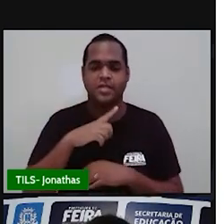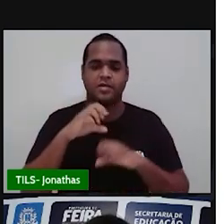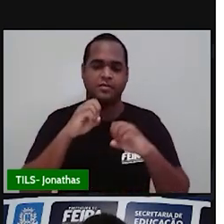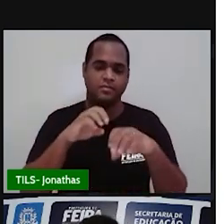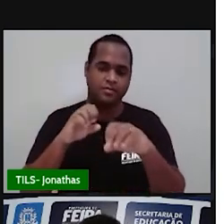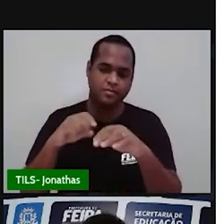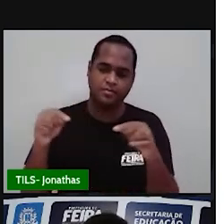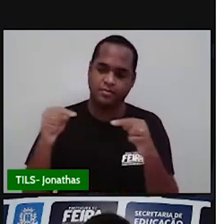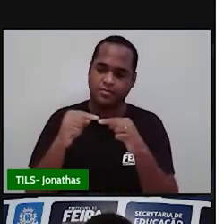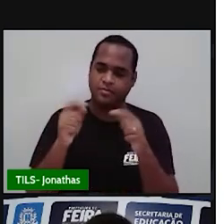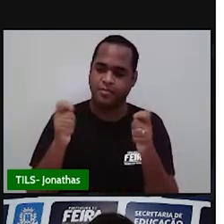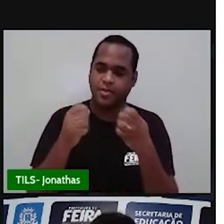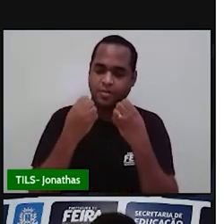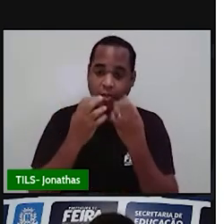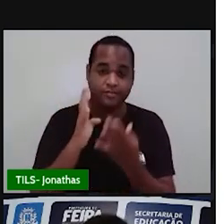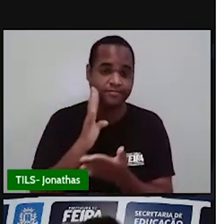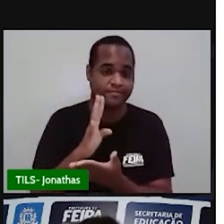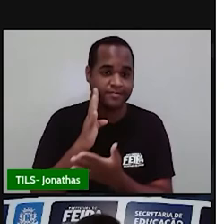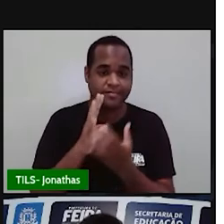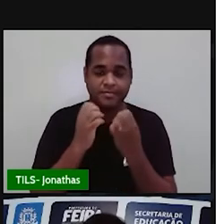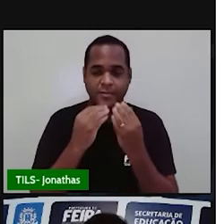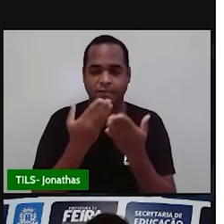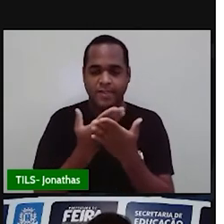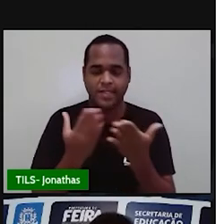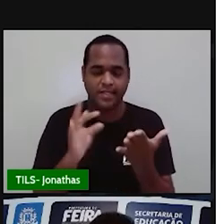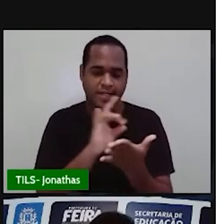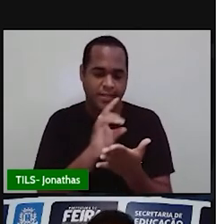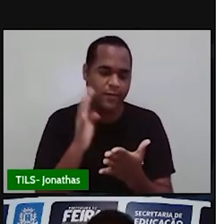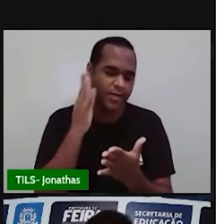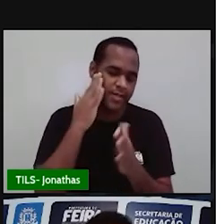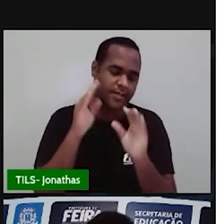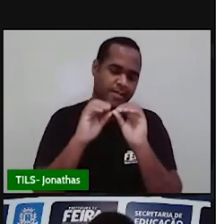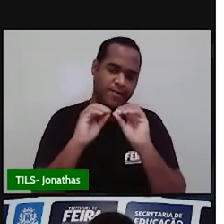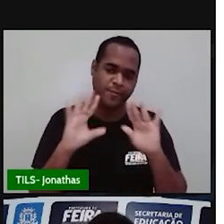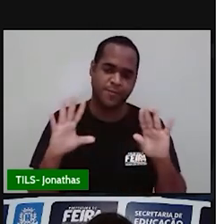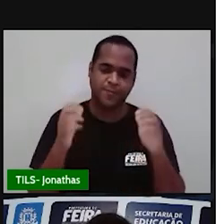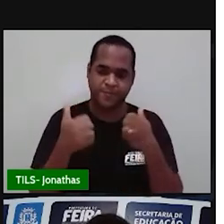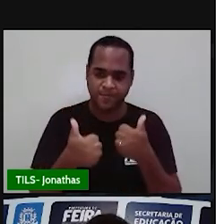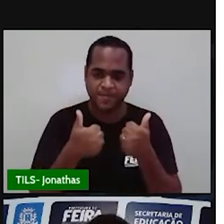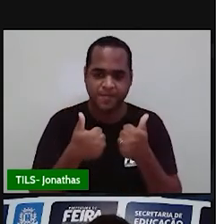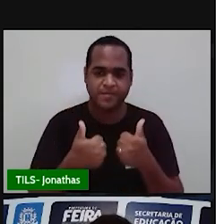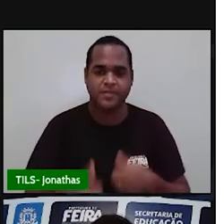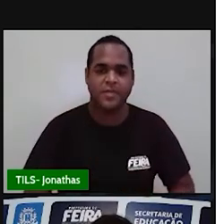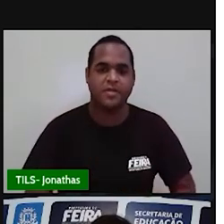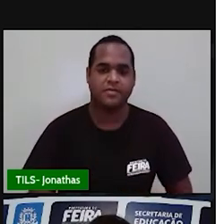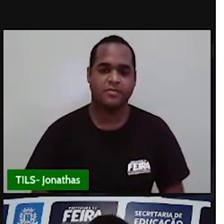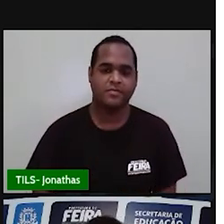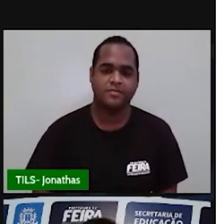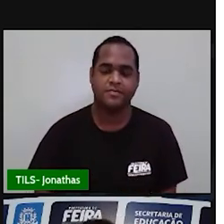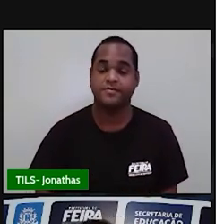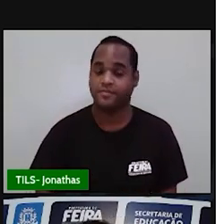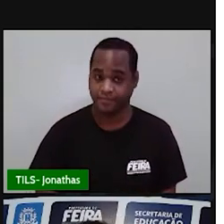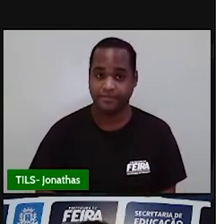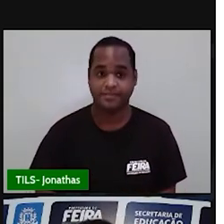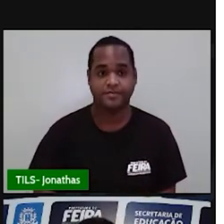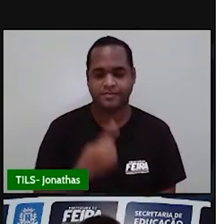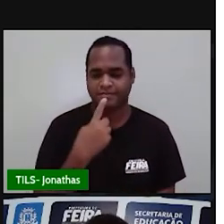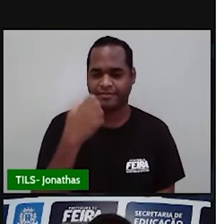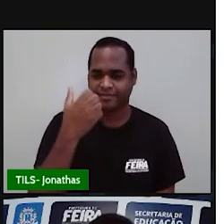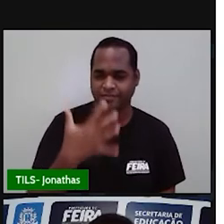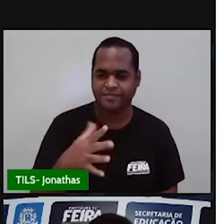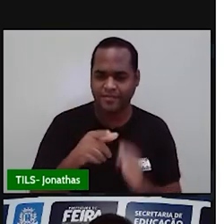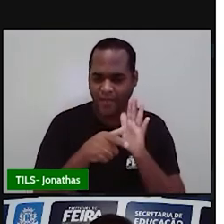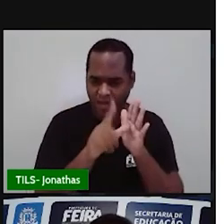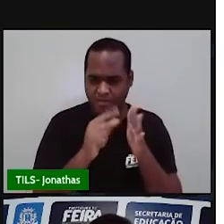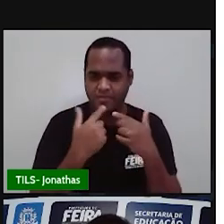vai ser um pouco mais prática. E você vai entender isso logo, logo. Certo? E como eu já tinha dito lá no iniciozinho